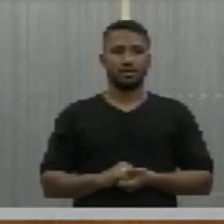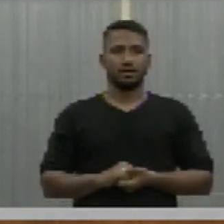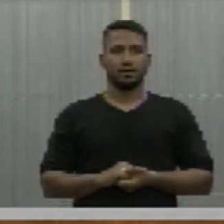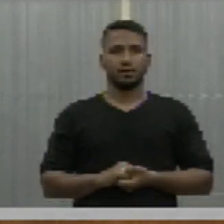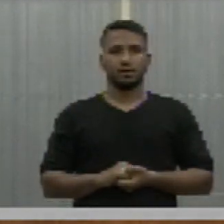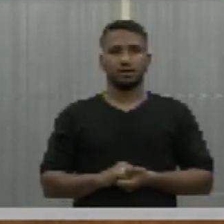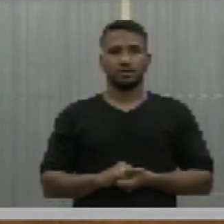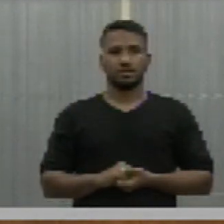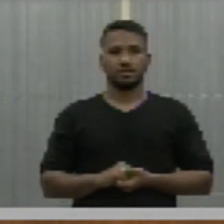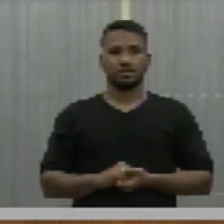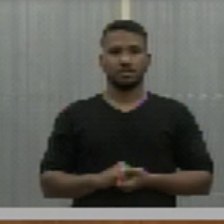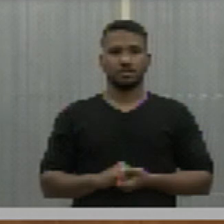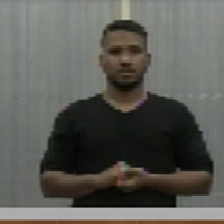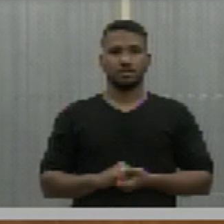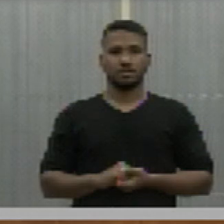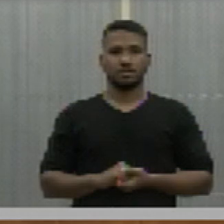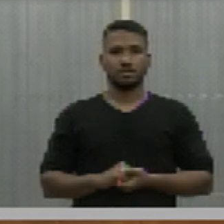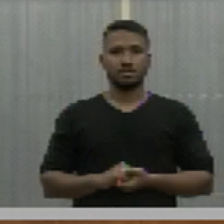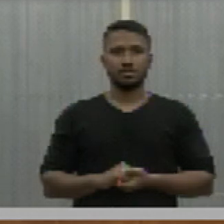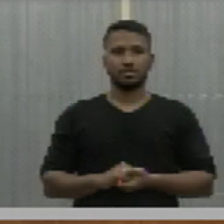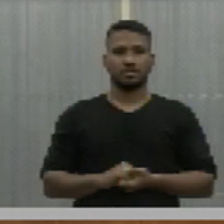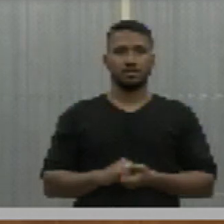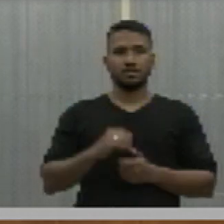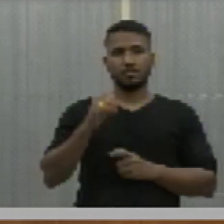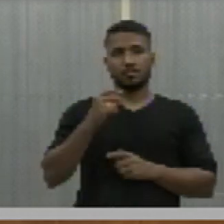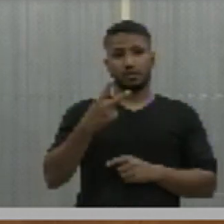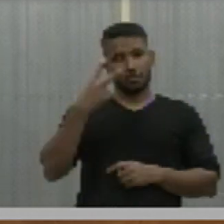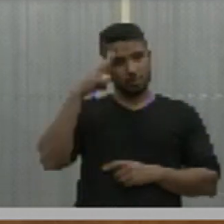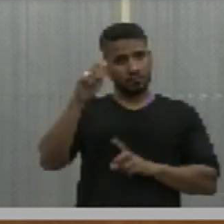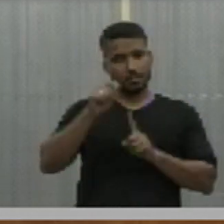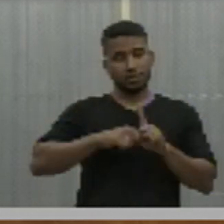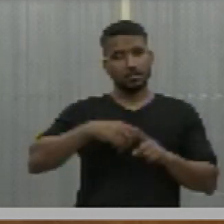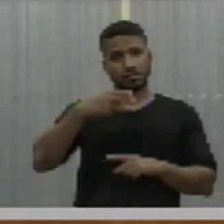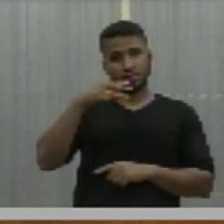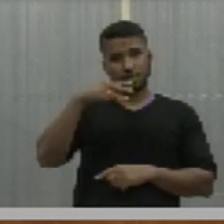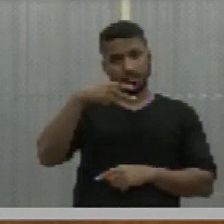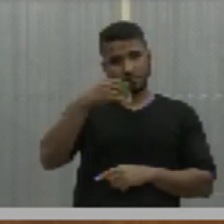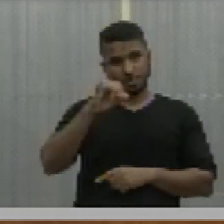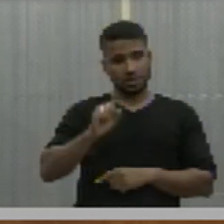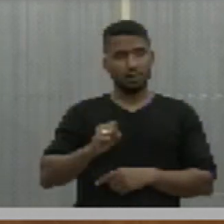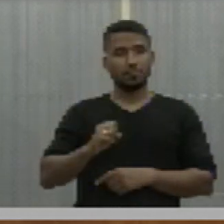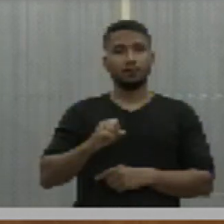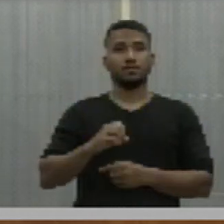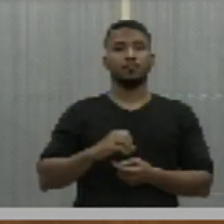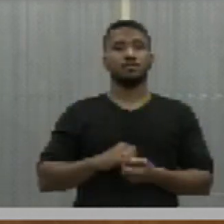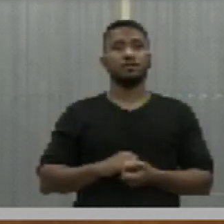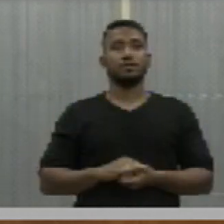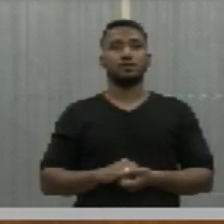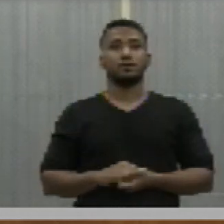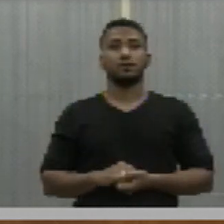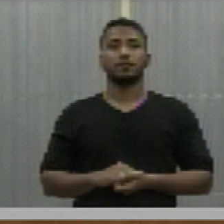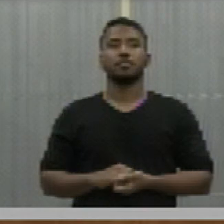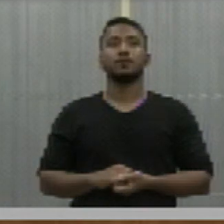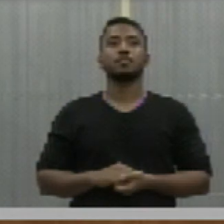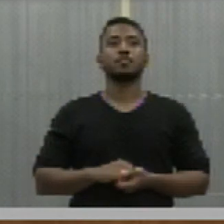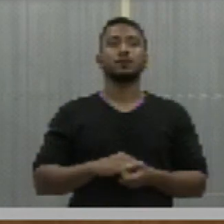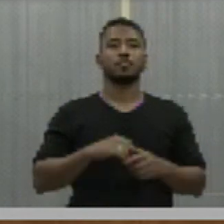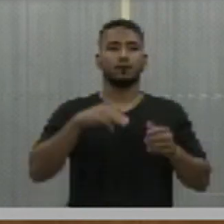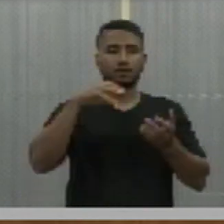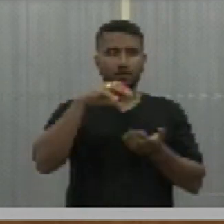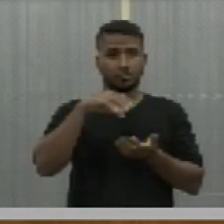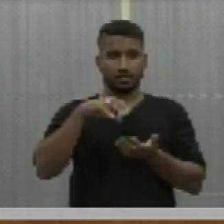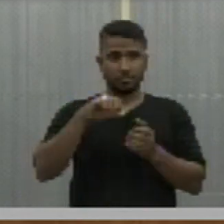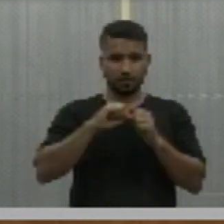Estado de Piauí. Aos dois dias do mês de maio do ano de 2023, às 11h, o palhaço para Tony Portela, sede da Assembleia